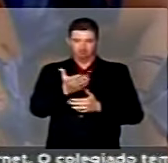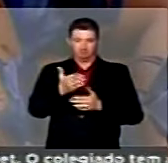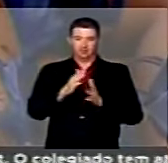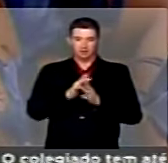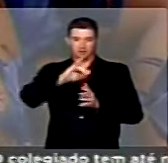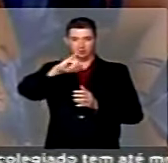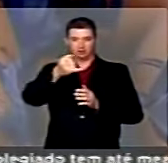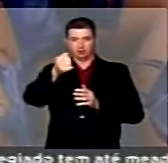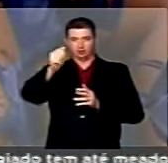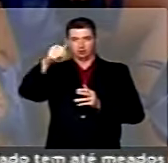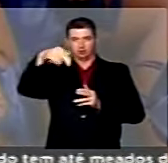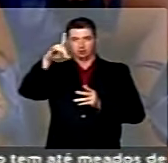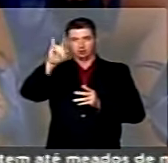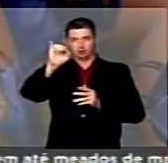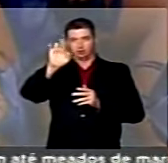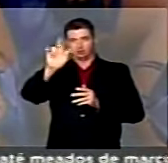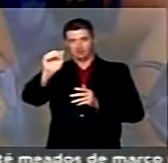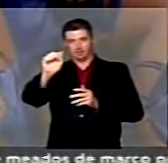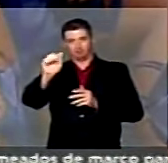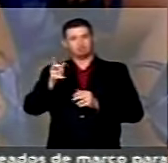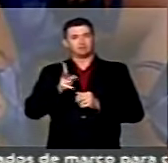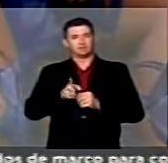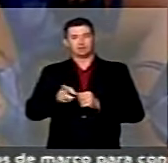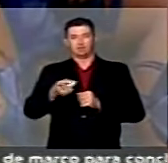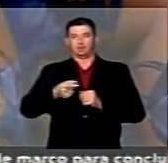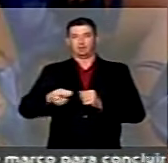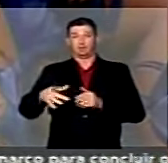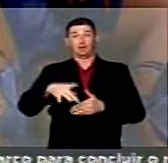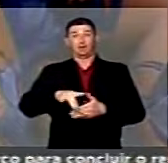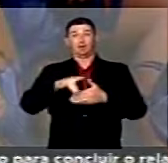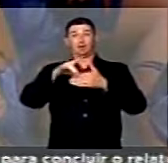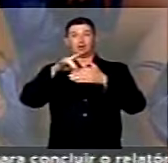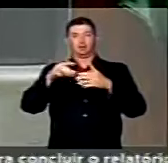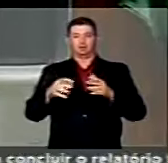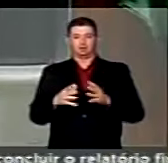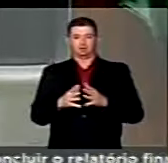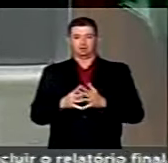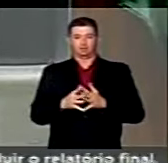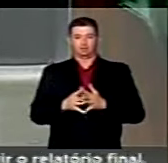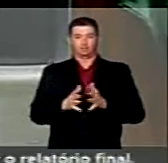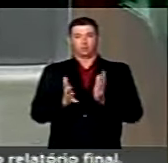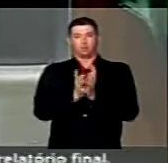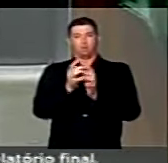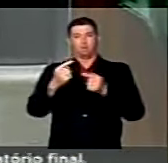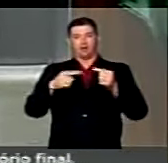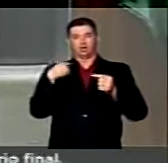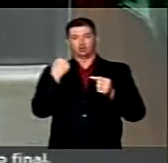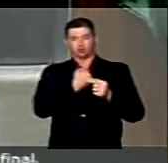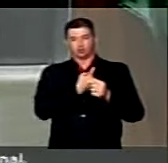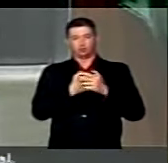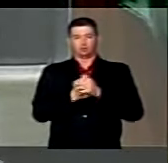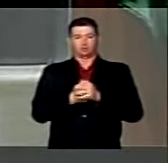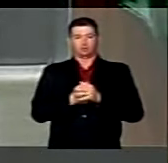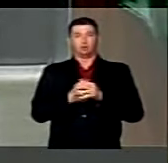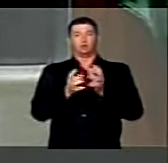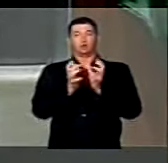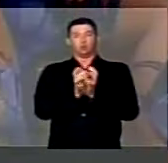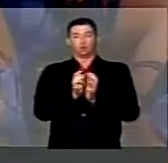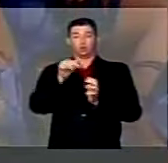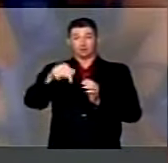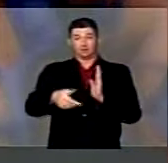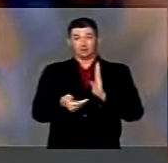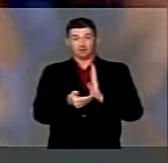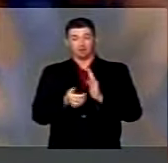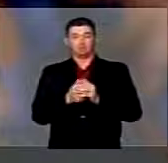Jandira Feghali. Você será sempre líder do nosso partido, da nossa bancada,